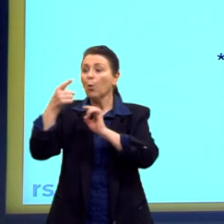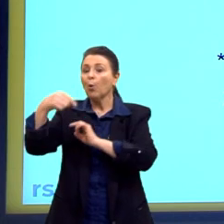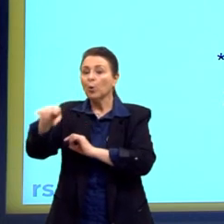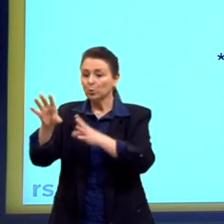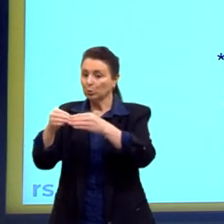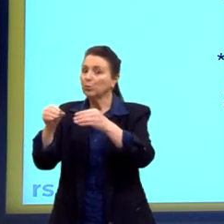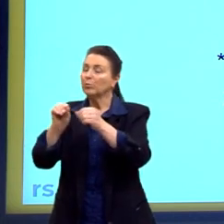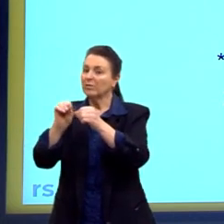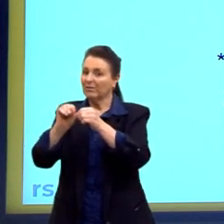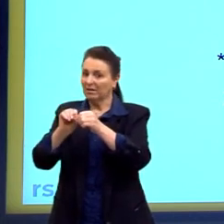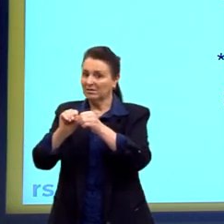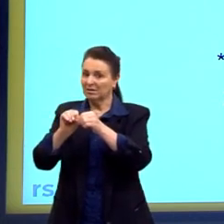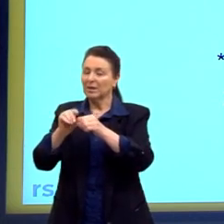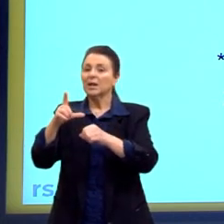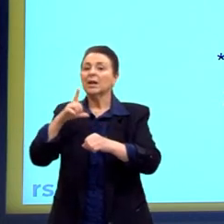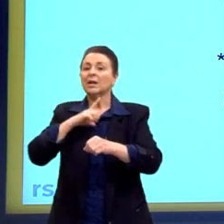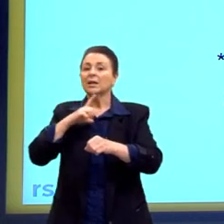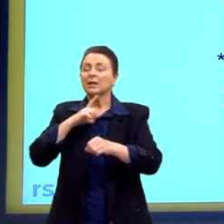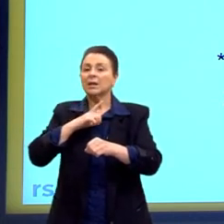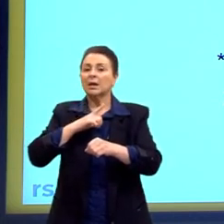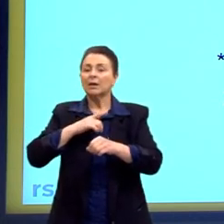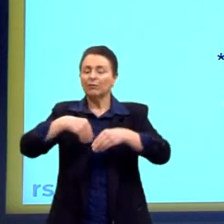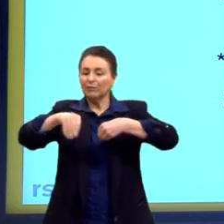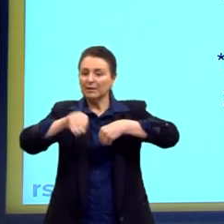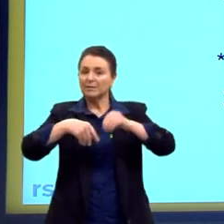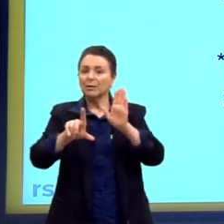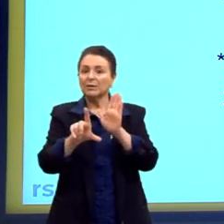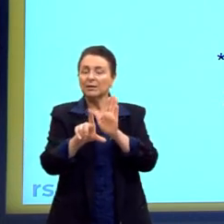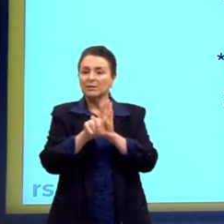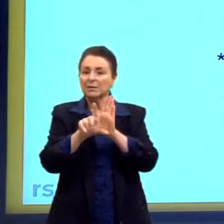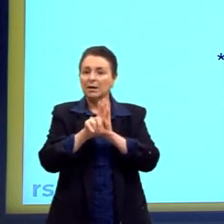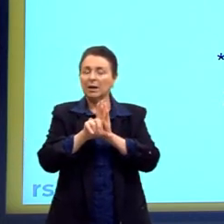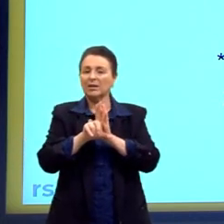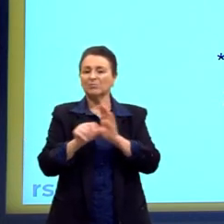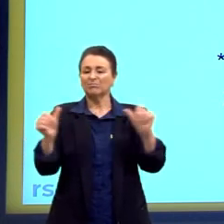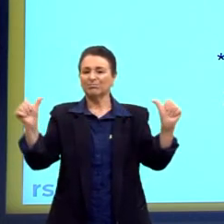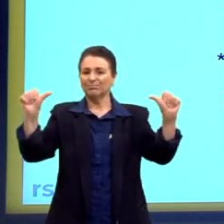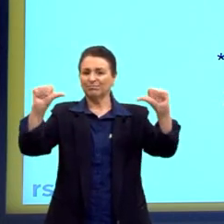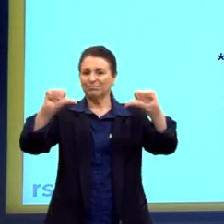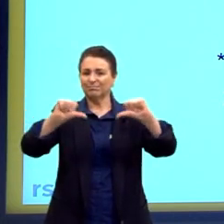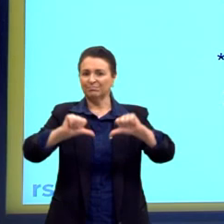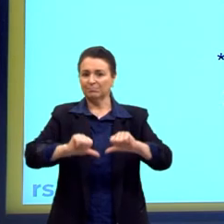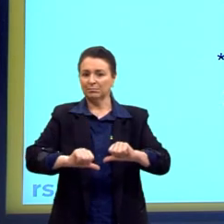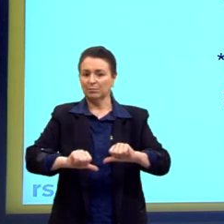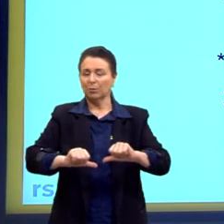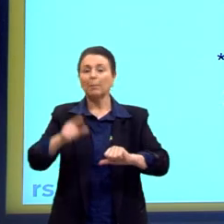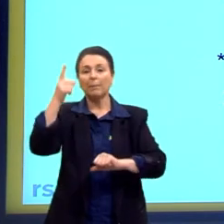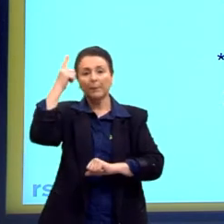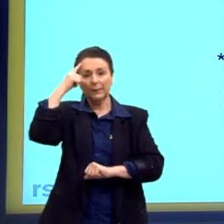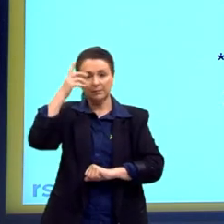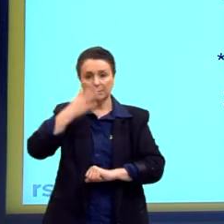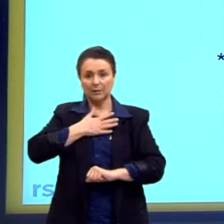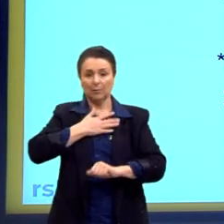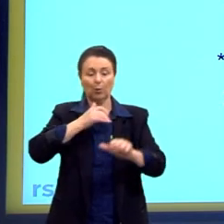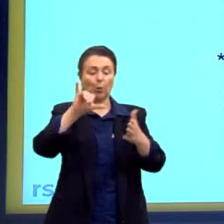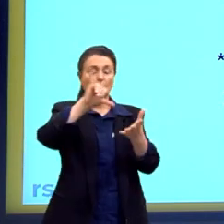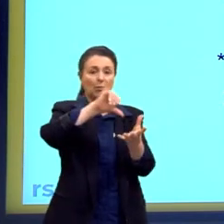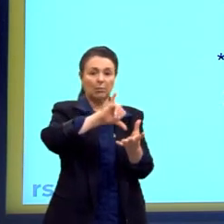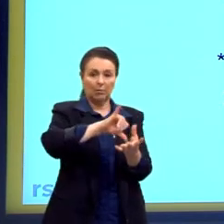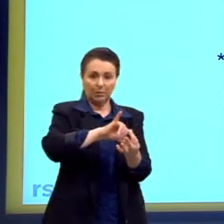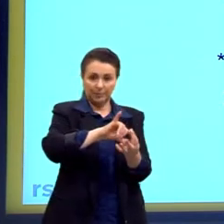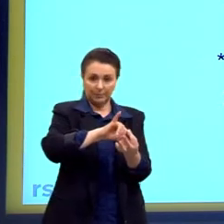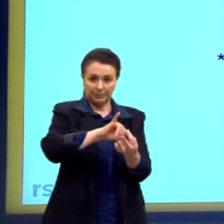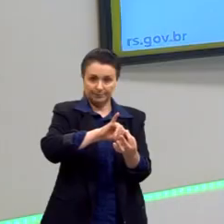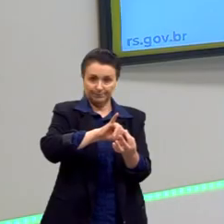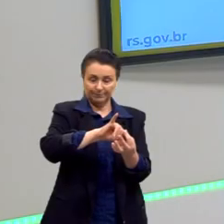trabalhistas, e aí uma precarização. Aqui uma reflexão minha, o sistema capitalista, ele